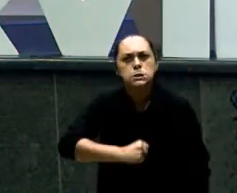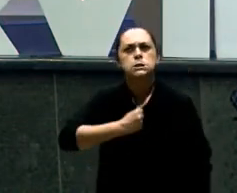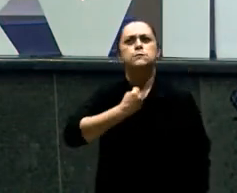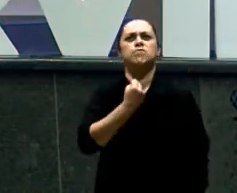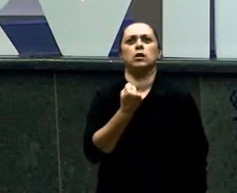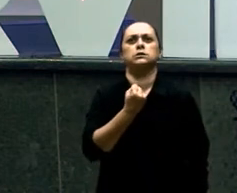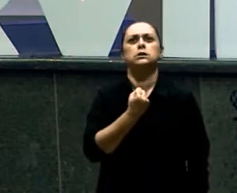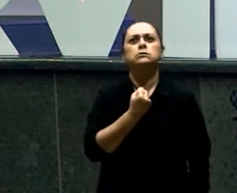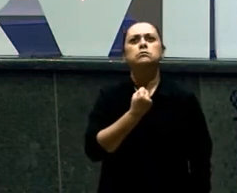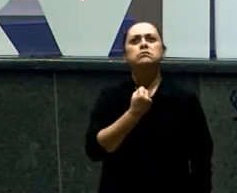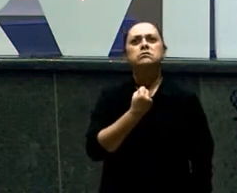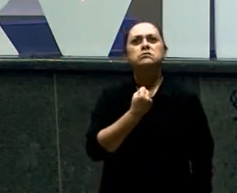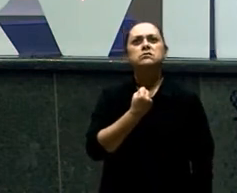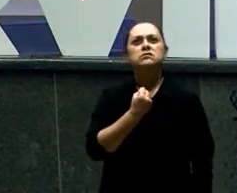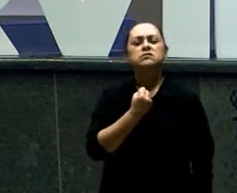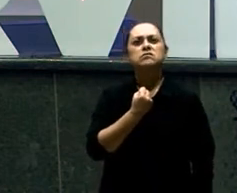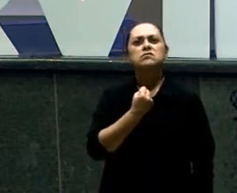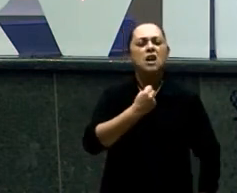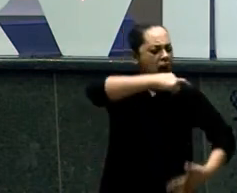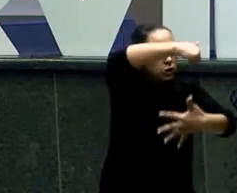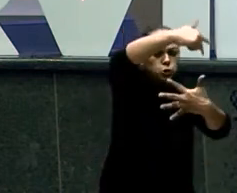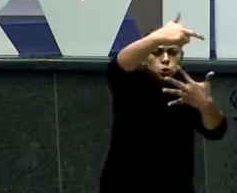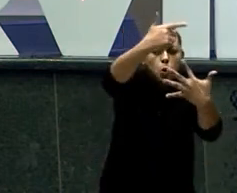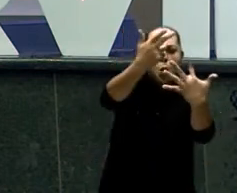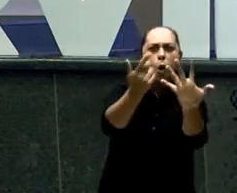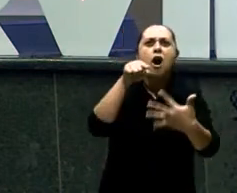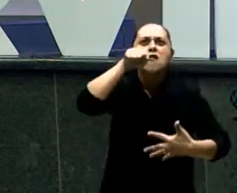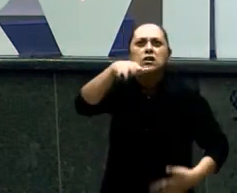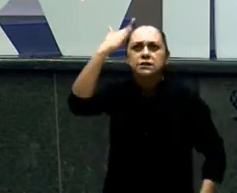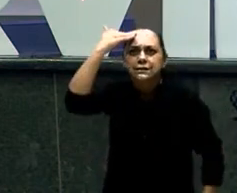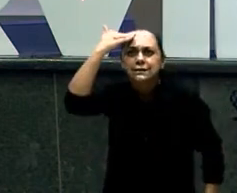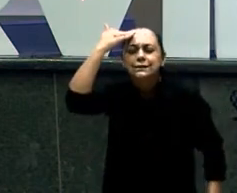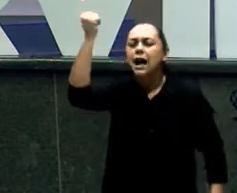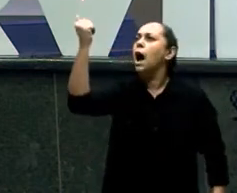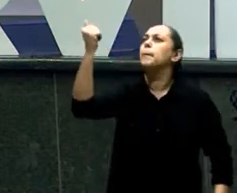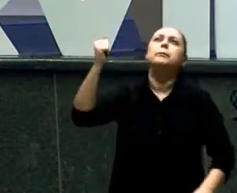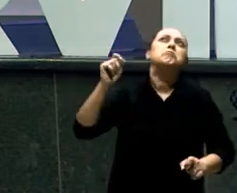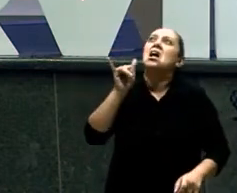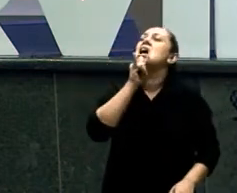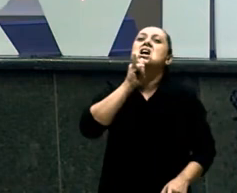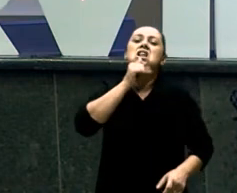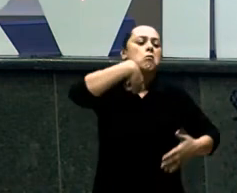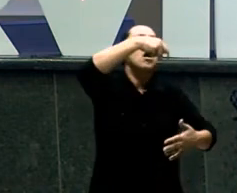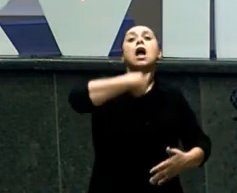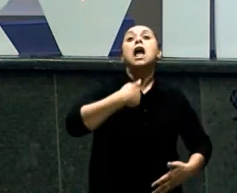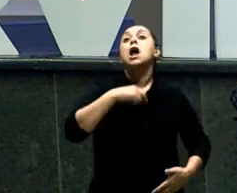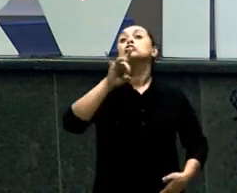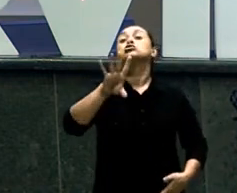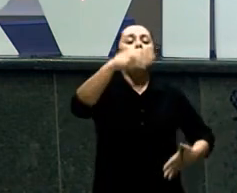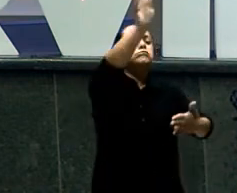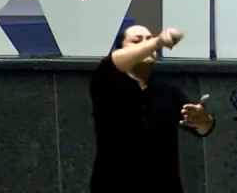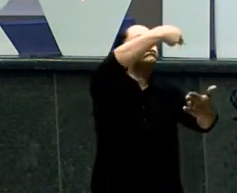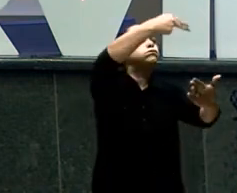lentilha Faz tão Pastor Eu só sei pintar Então faz a melhor Pintura da cidade Que todo mundo